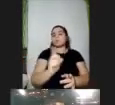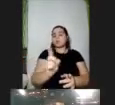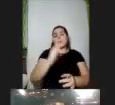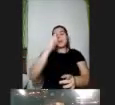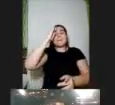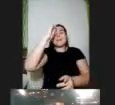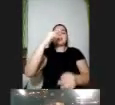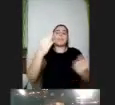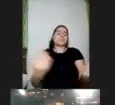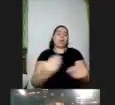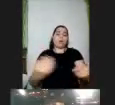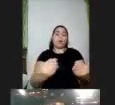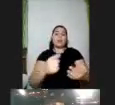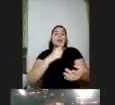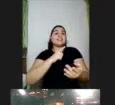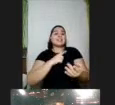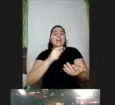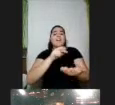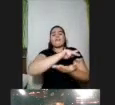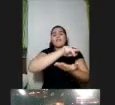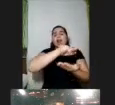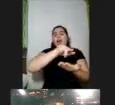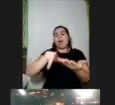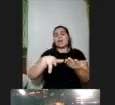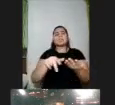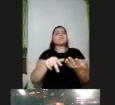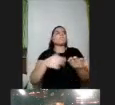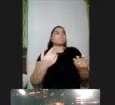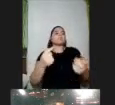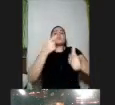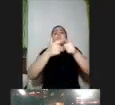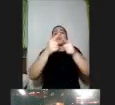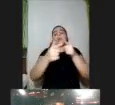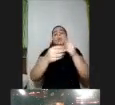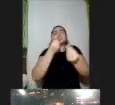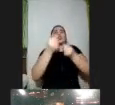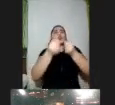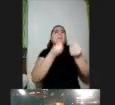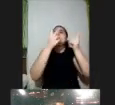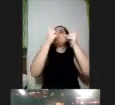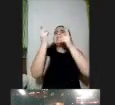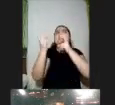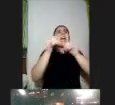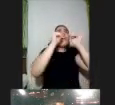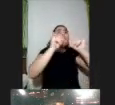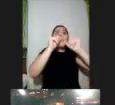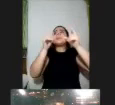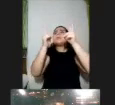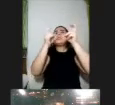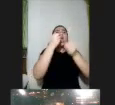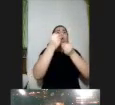agora trazemos questões relacionadas à forma como a gente reconhece e conhece